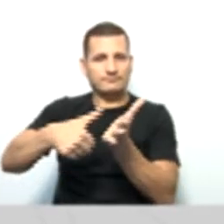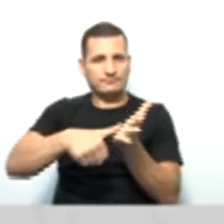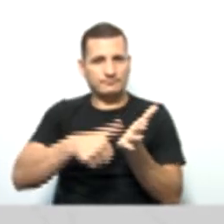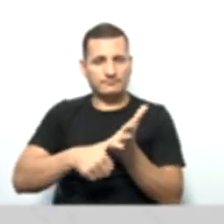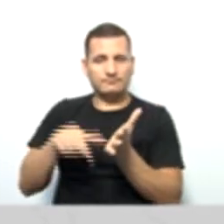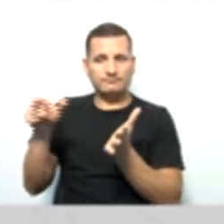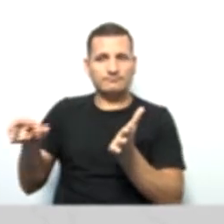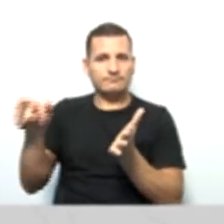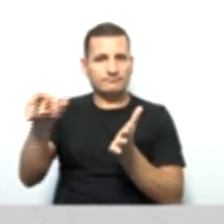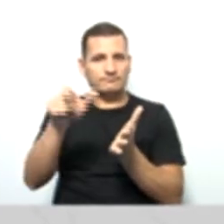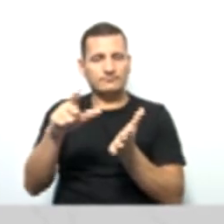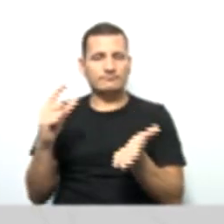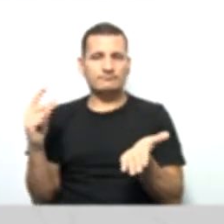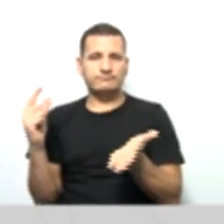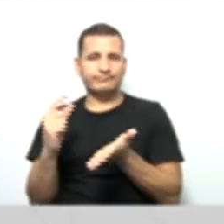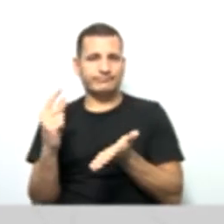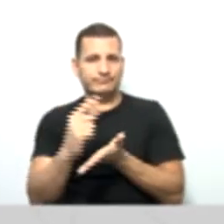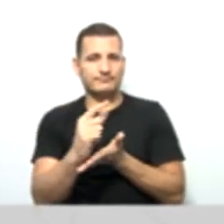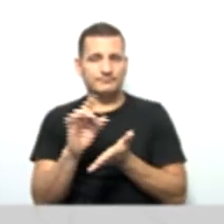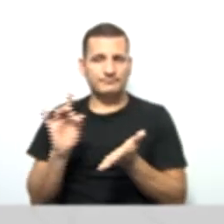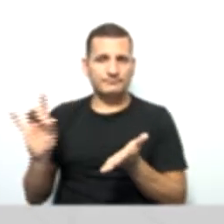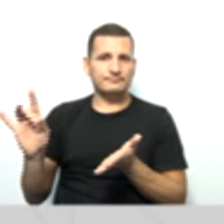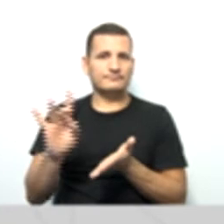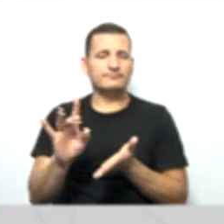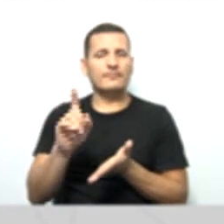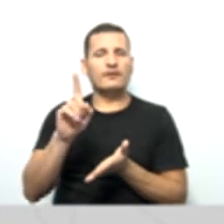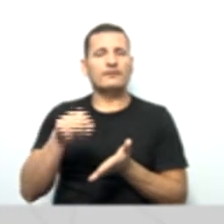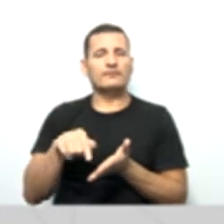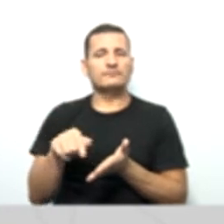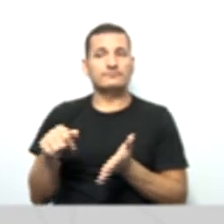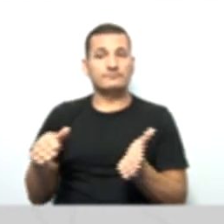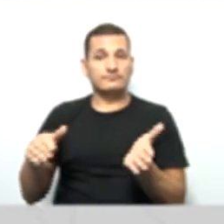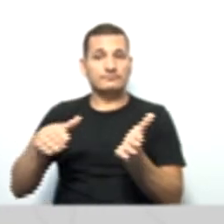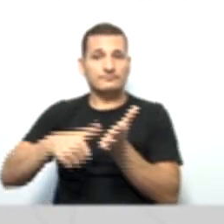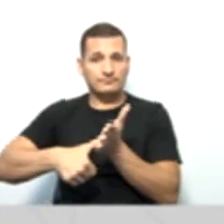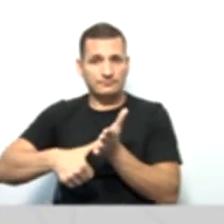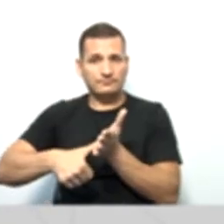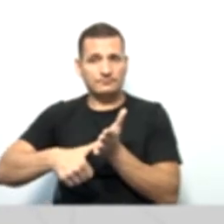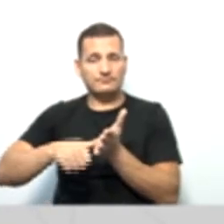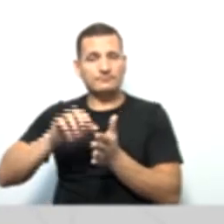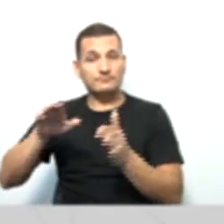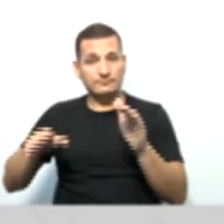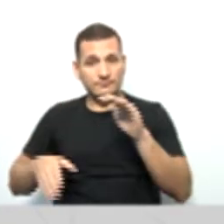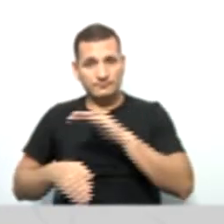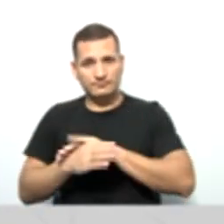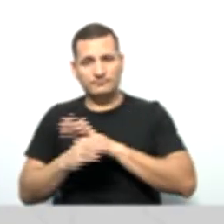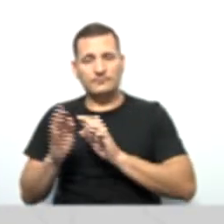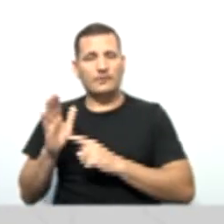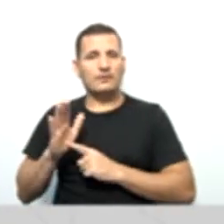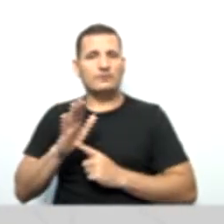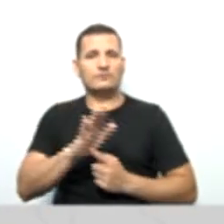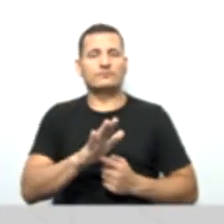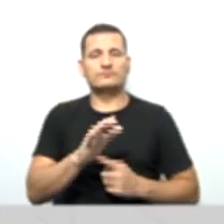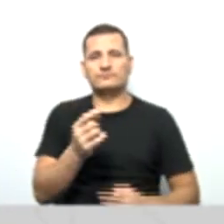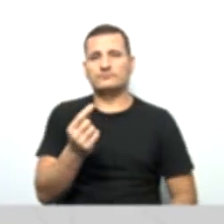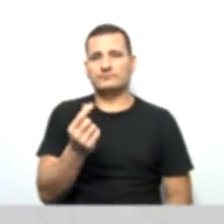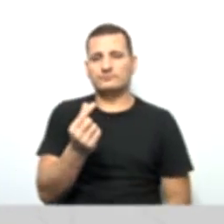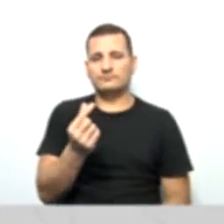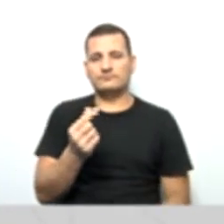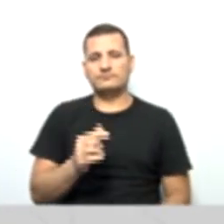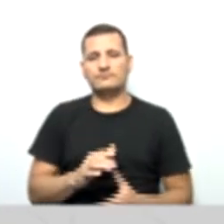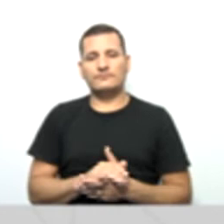até falamos, é aquele capital que quando o cooperado entra na cooperativa, ele ajuda com o valor. Nas